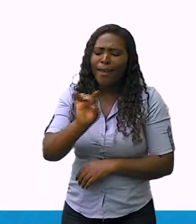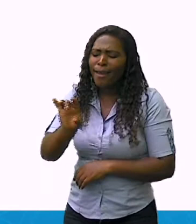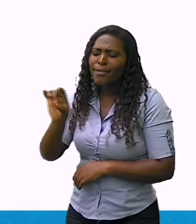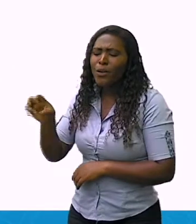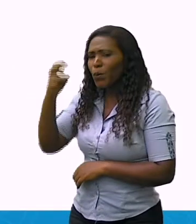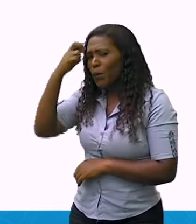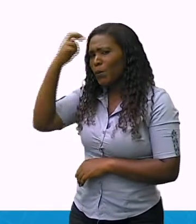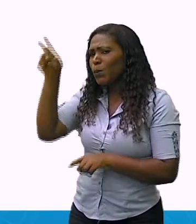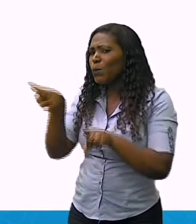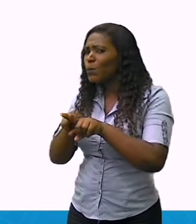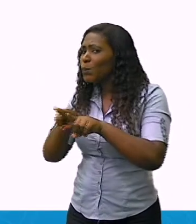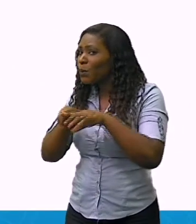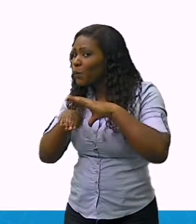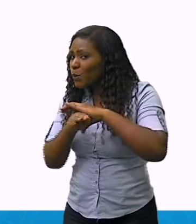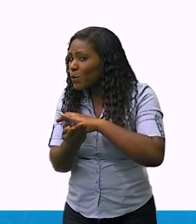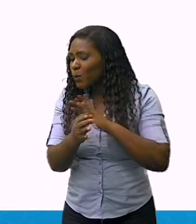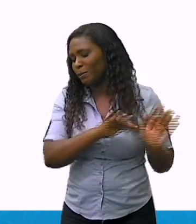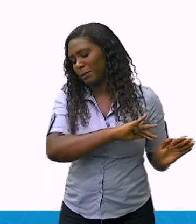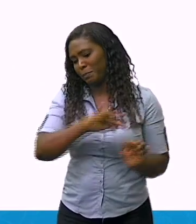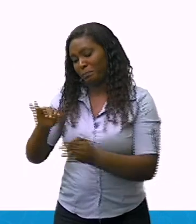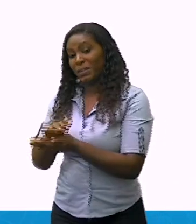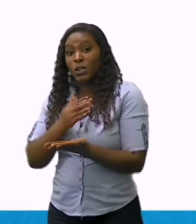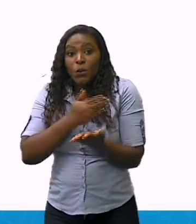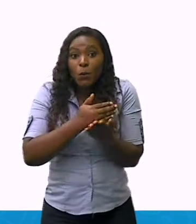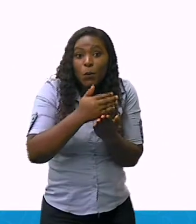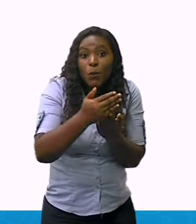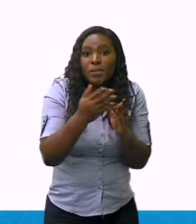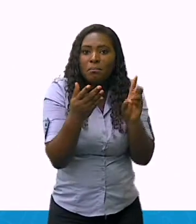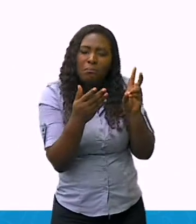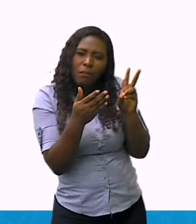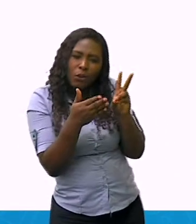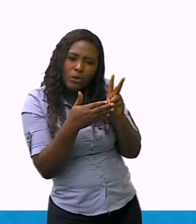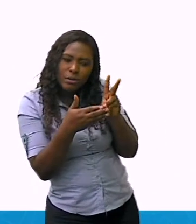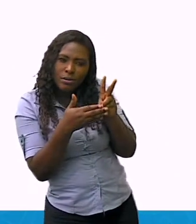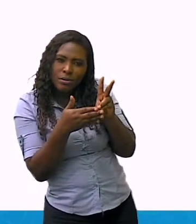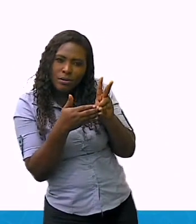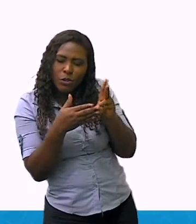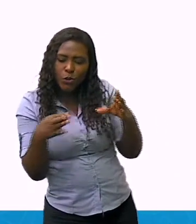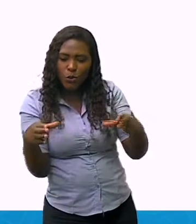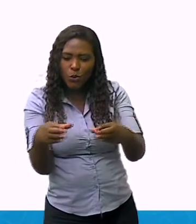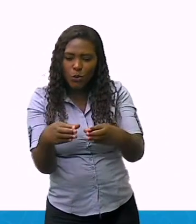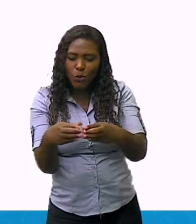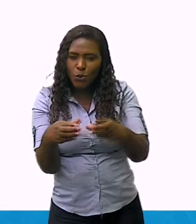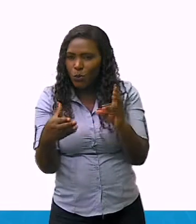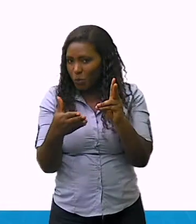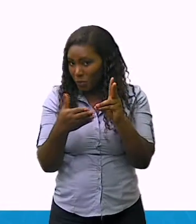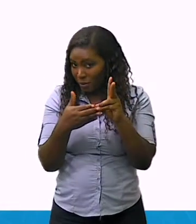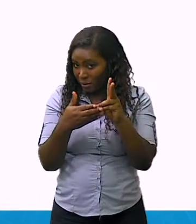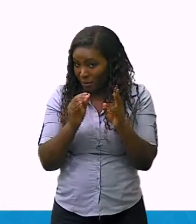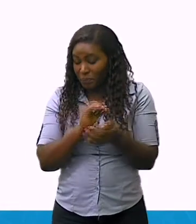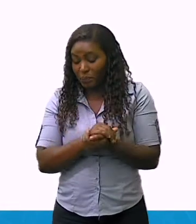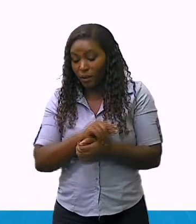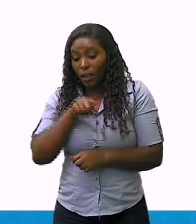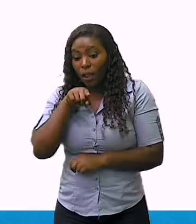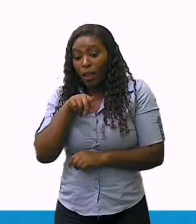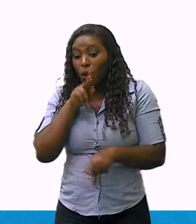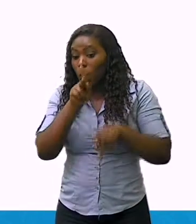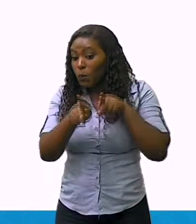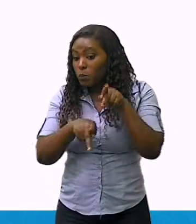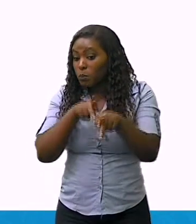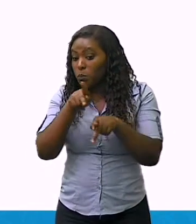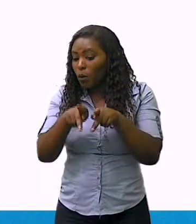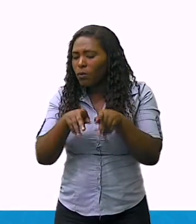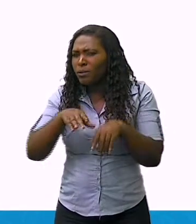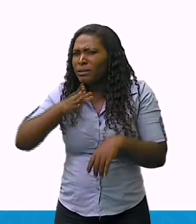A começar pelos povos indígenas, que são considerados os povos pré